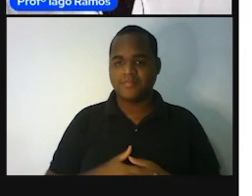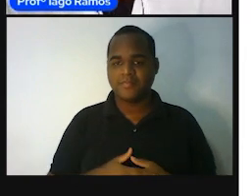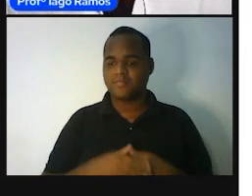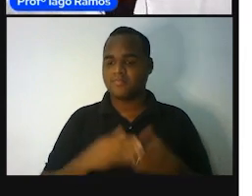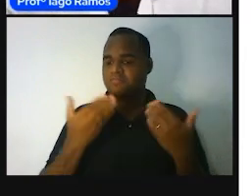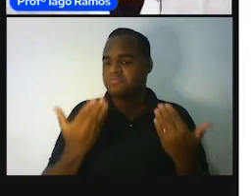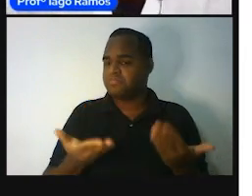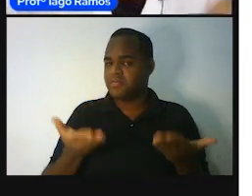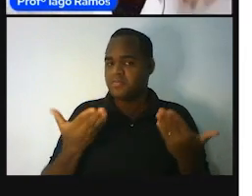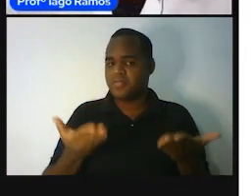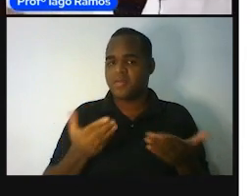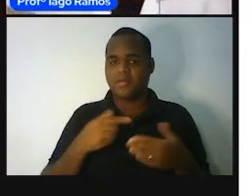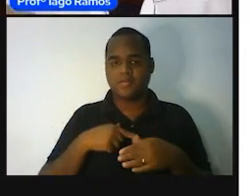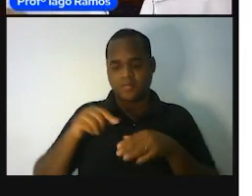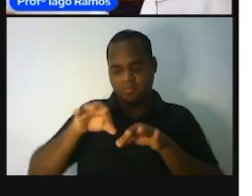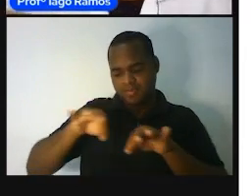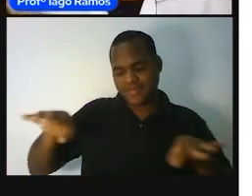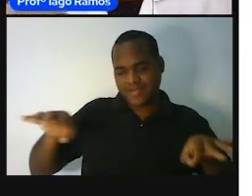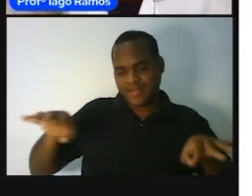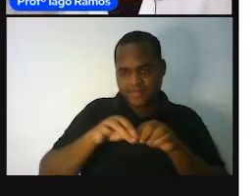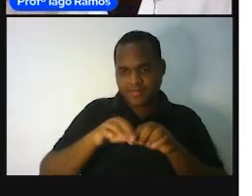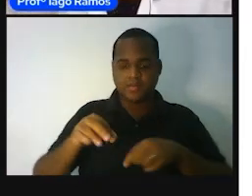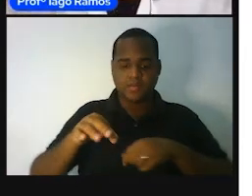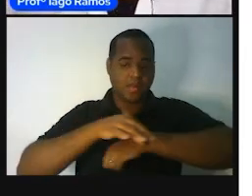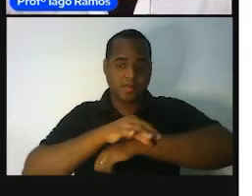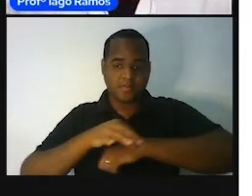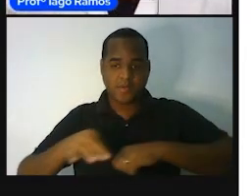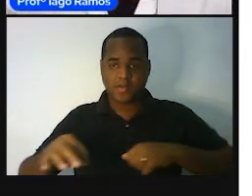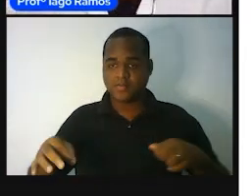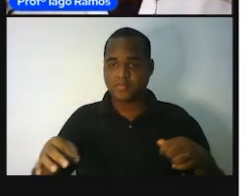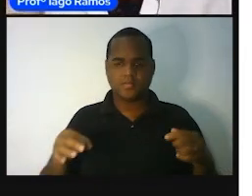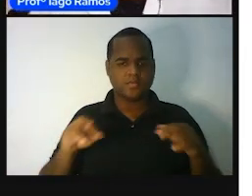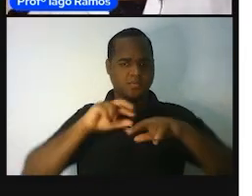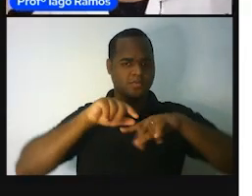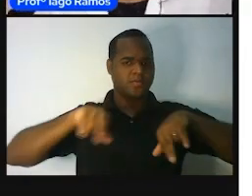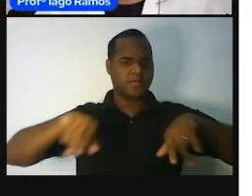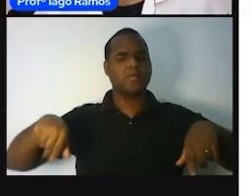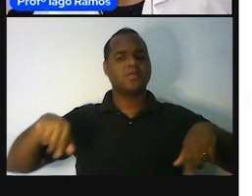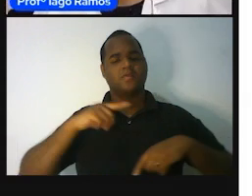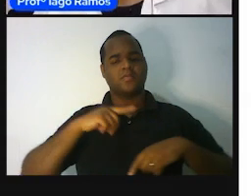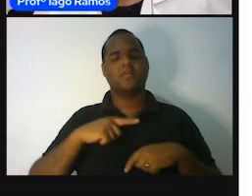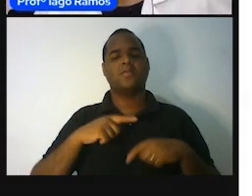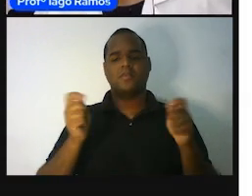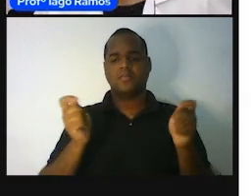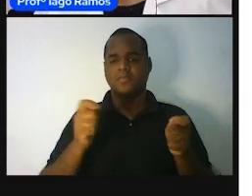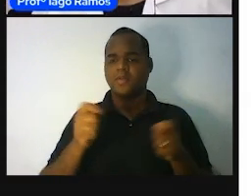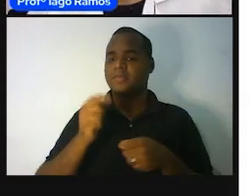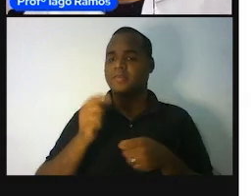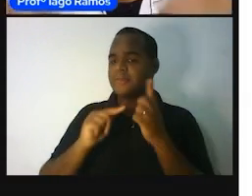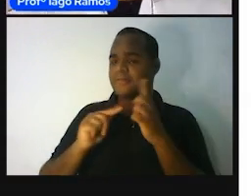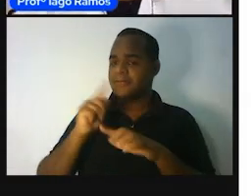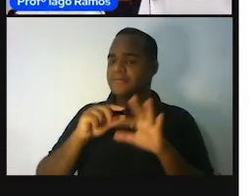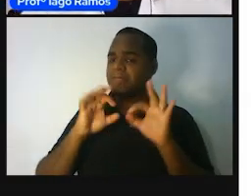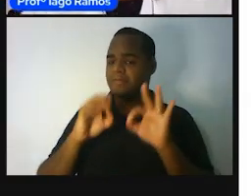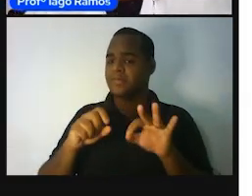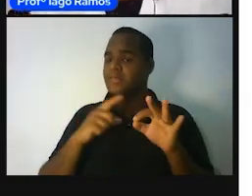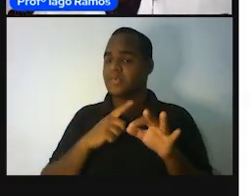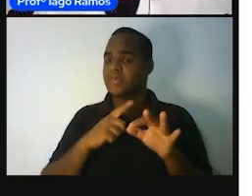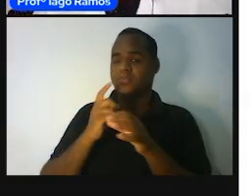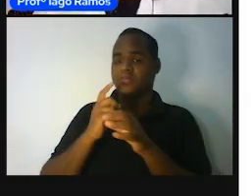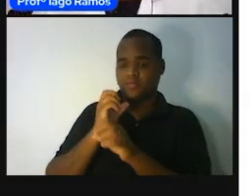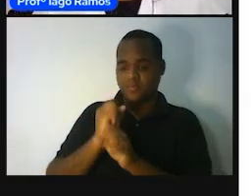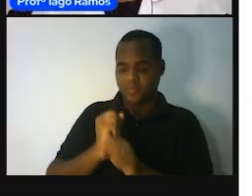Balanças, treinas, réguas, enfim, são vários instrumentos que a gente pode mostrar aí para medir,